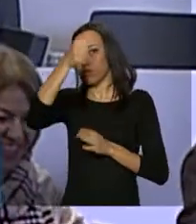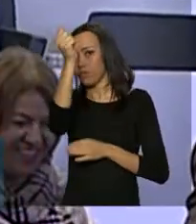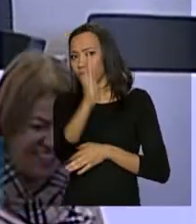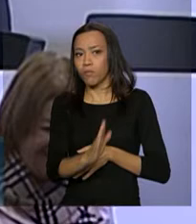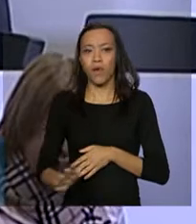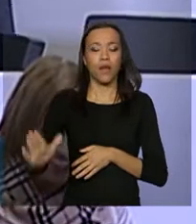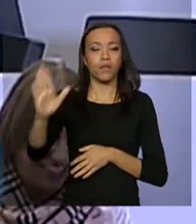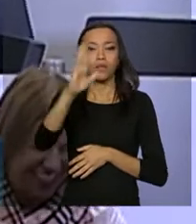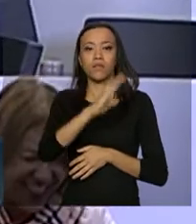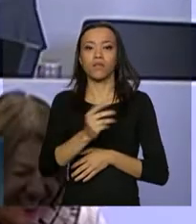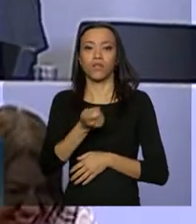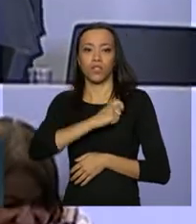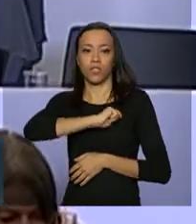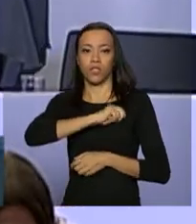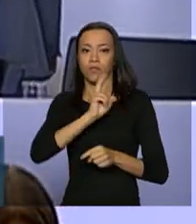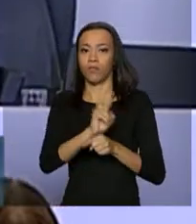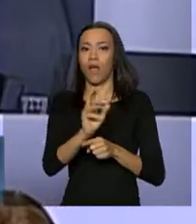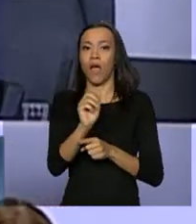Fiscais.